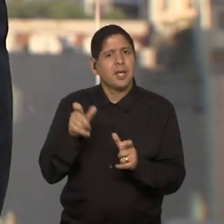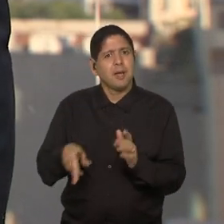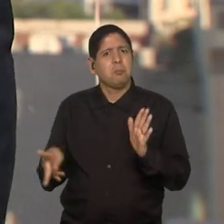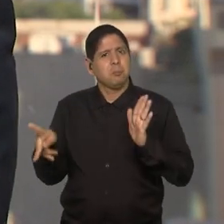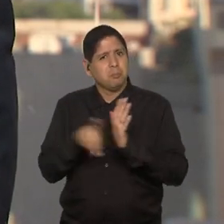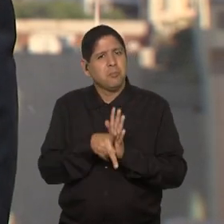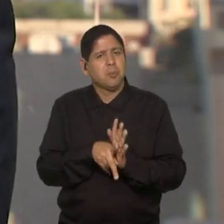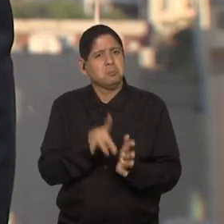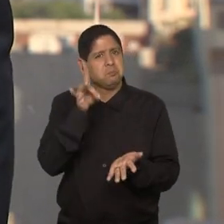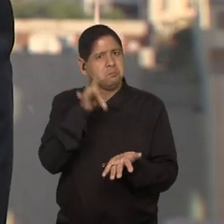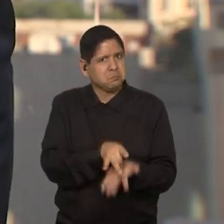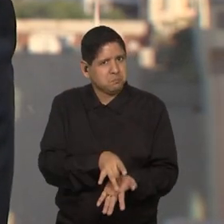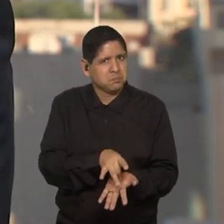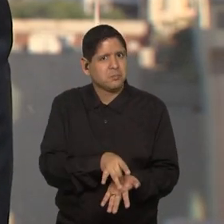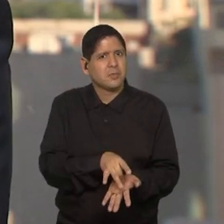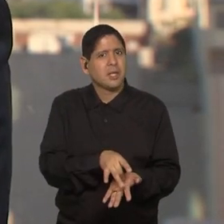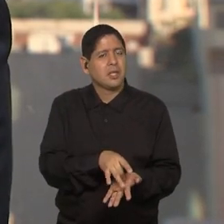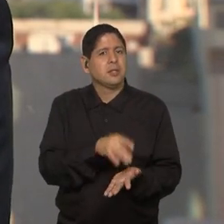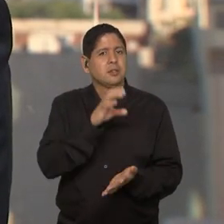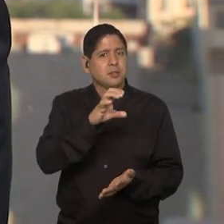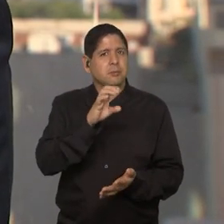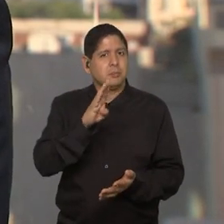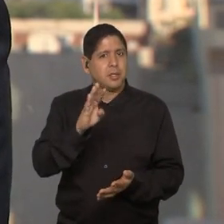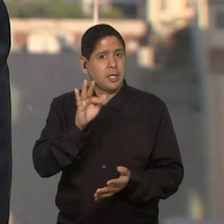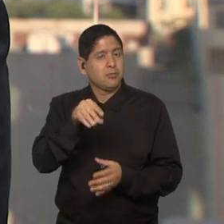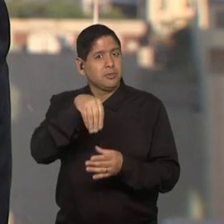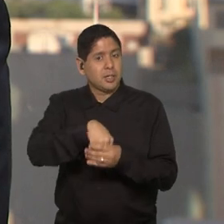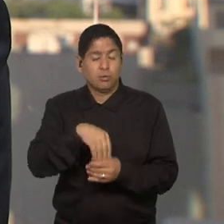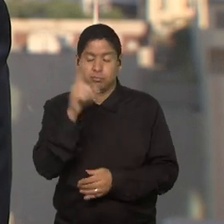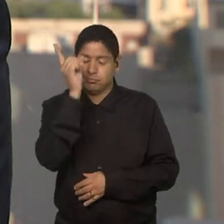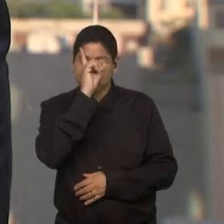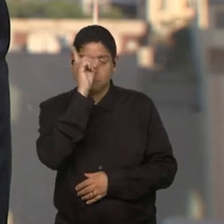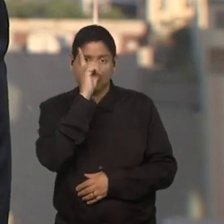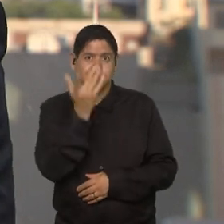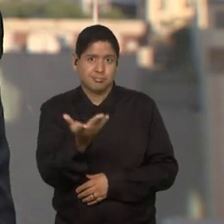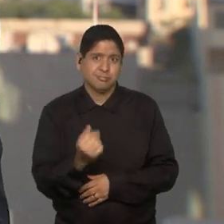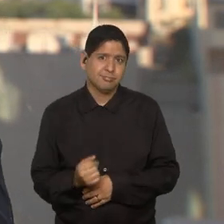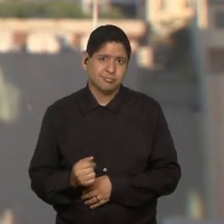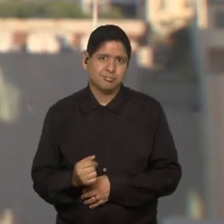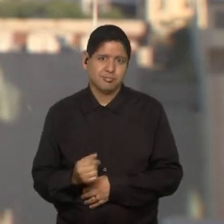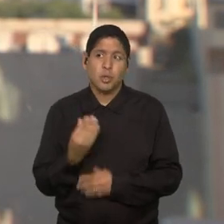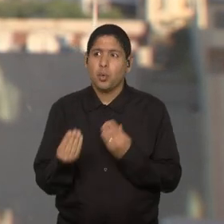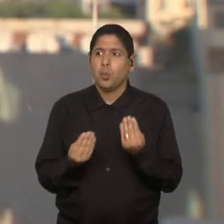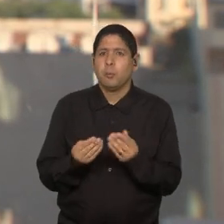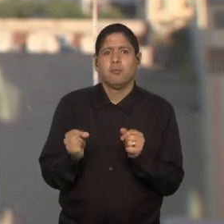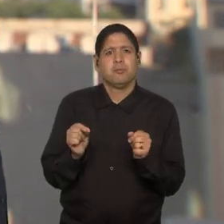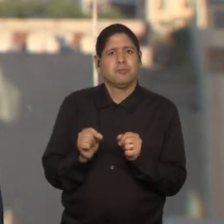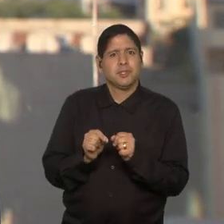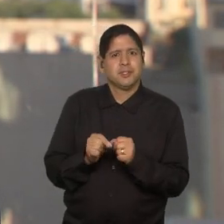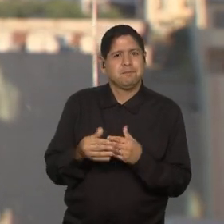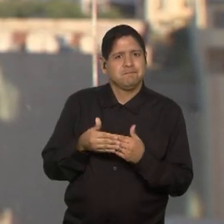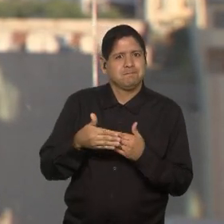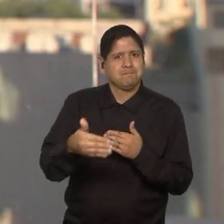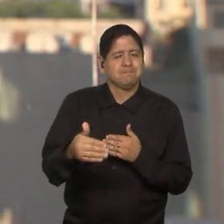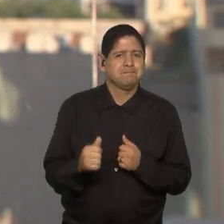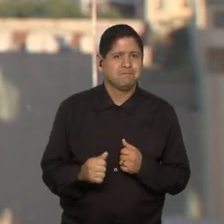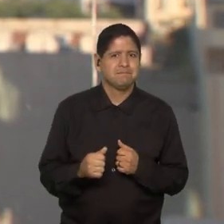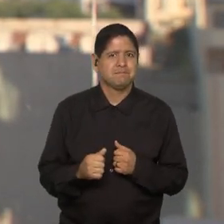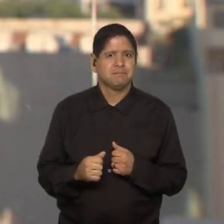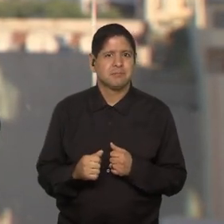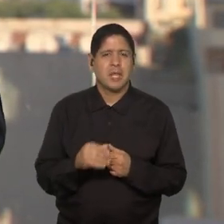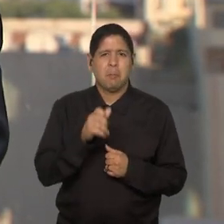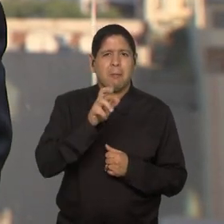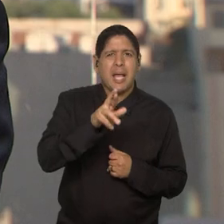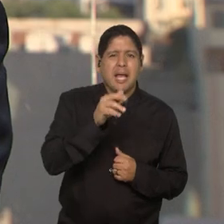parte de uma realidade da CBF no dia a dia, né? Como vai ser nos